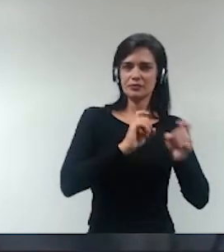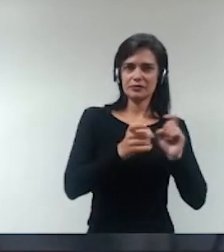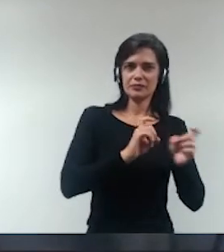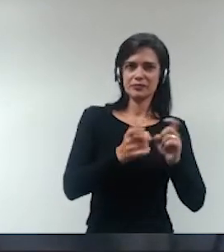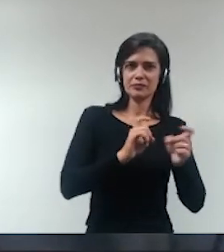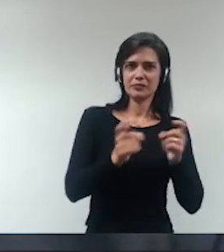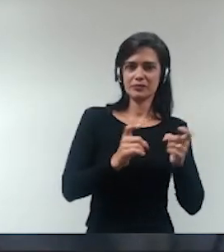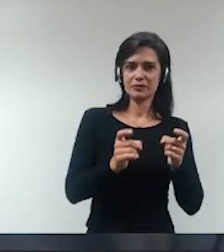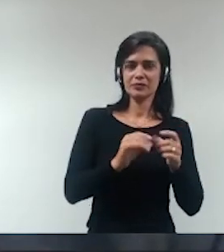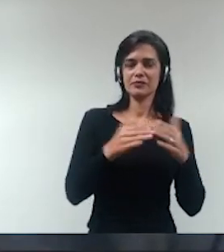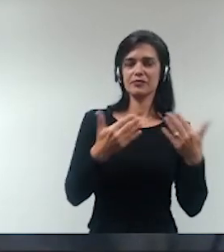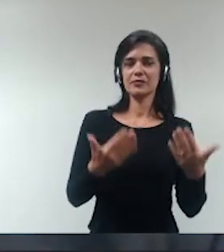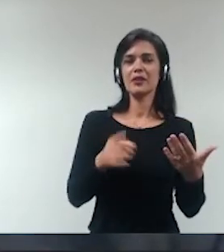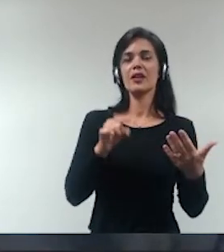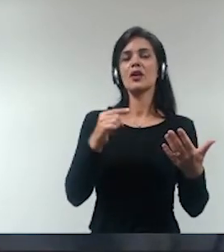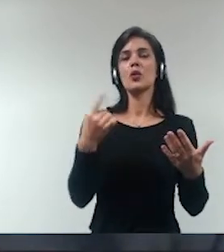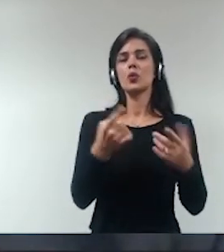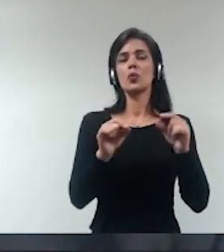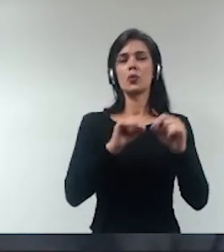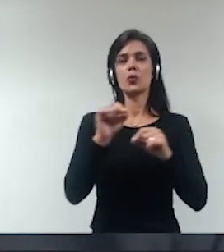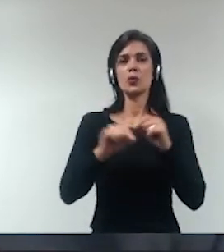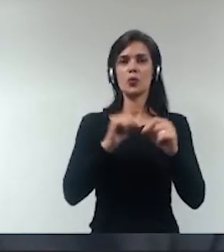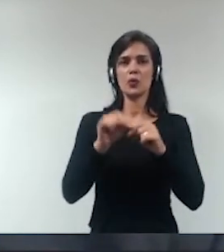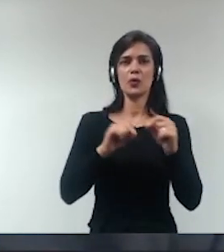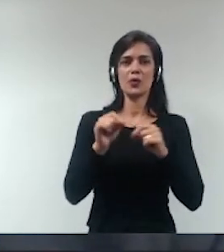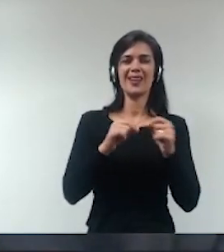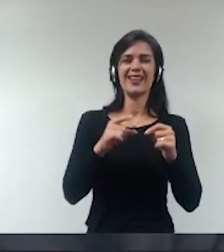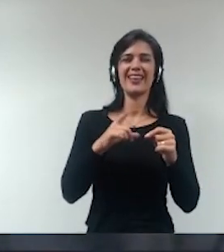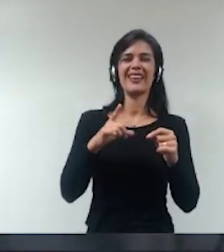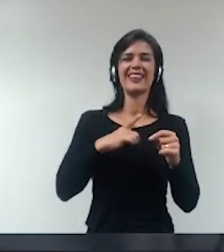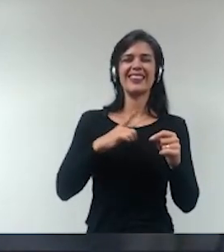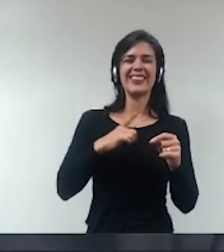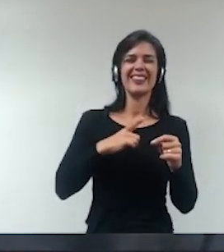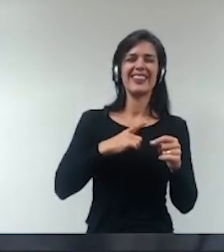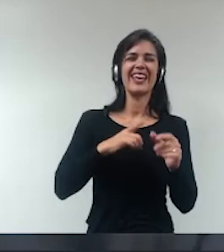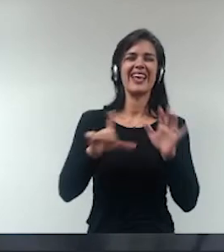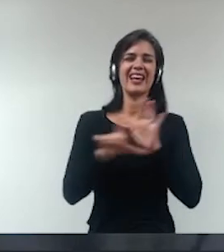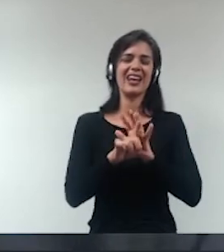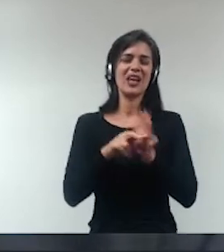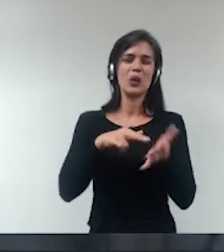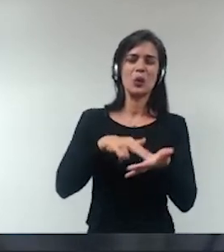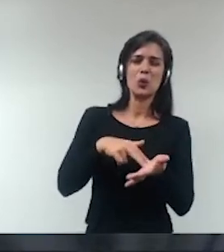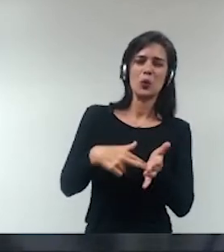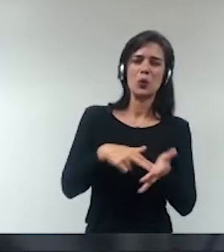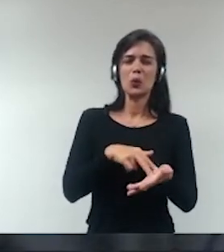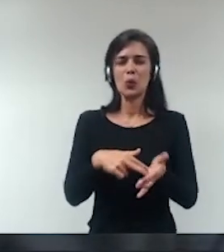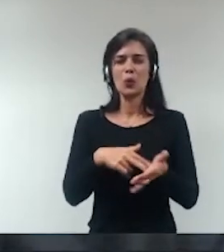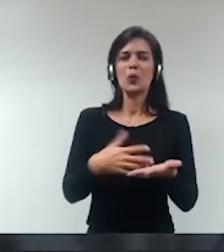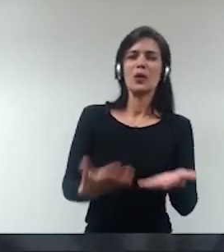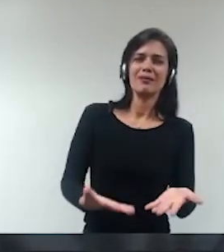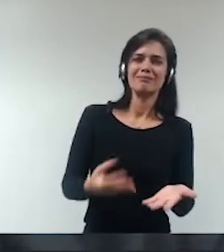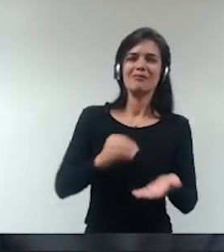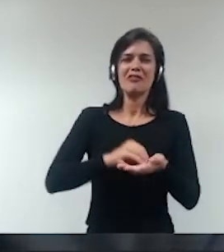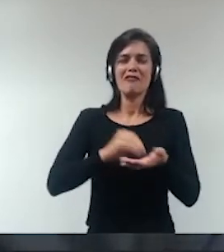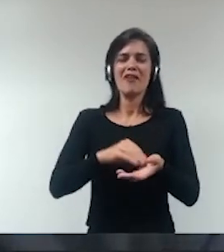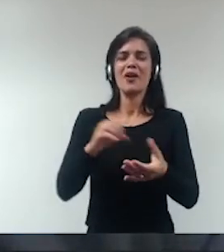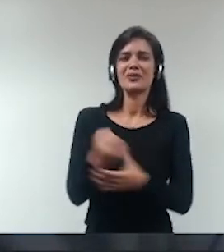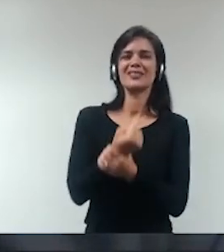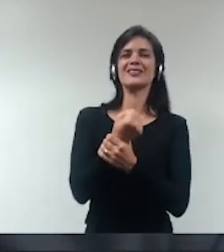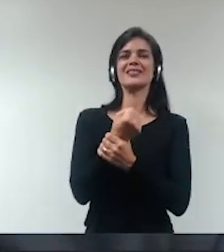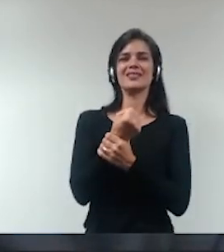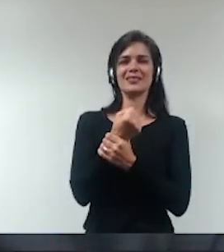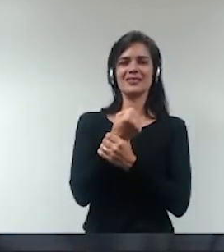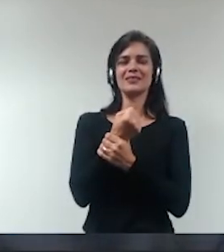prescrição seja o instituto fundamental de segurança jurídica da estabilidade das relações sociais você pode ouvidar que